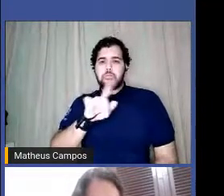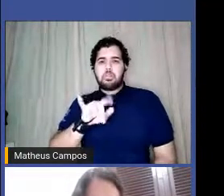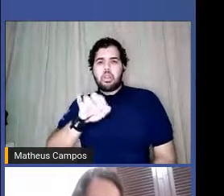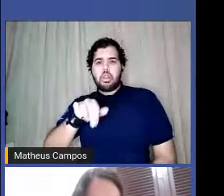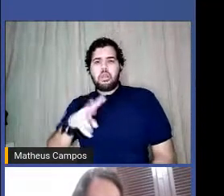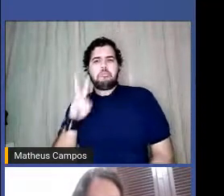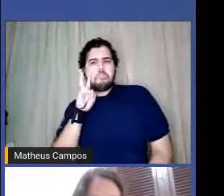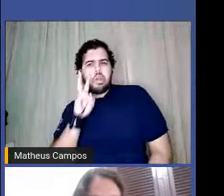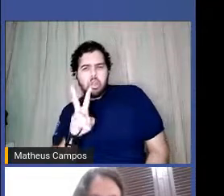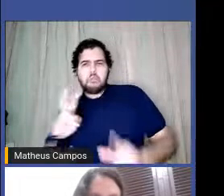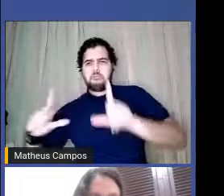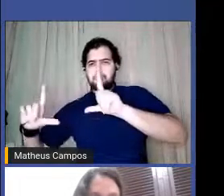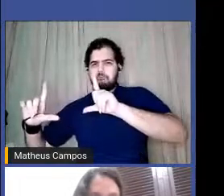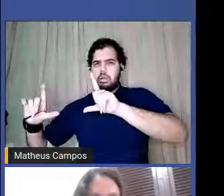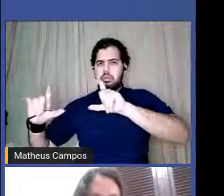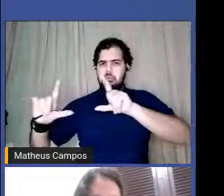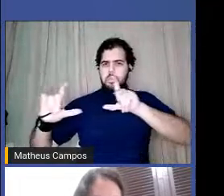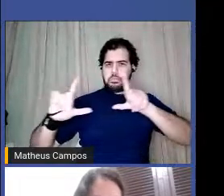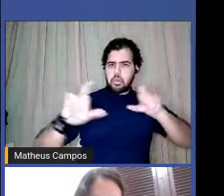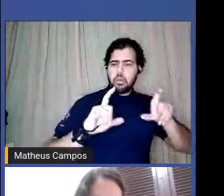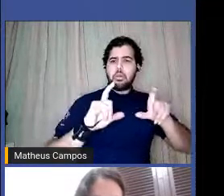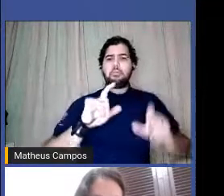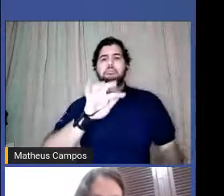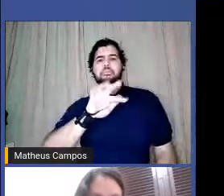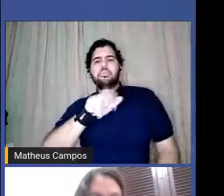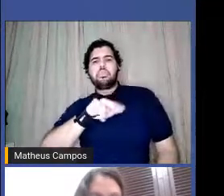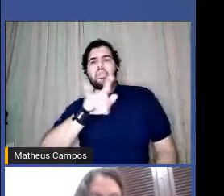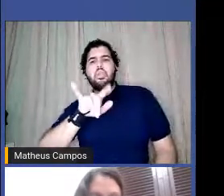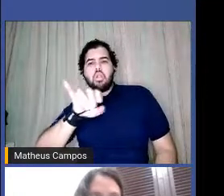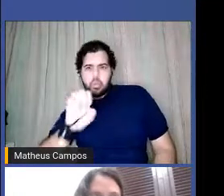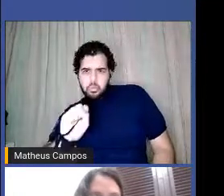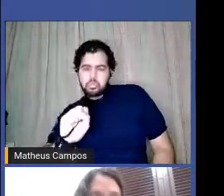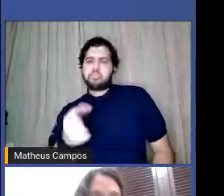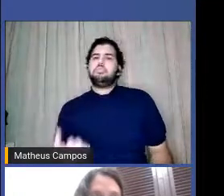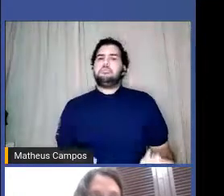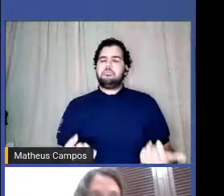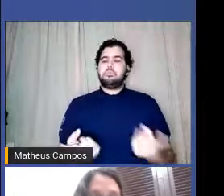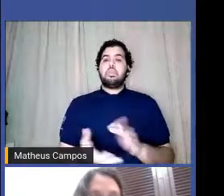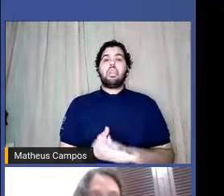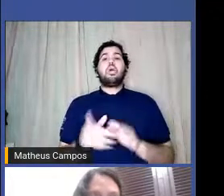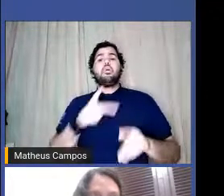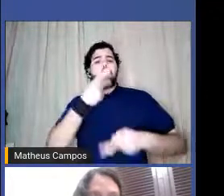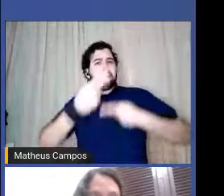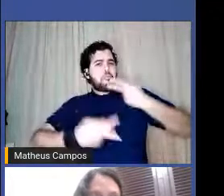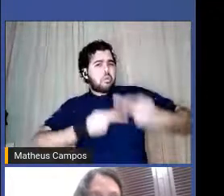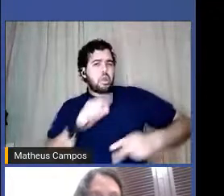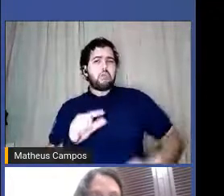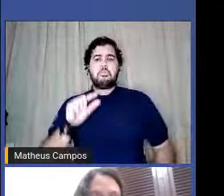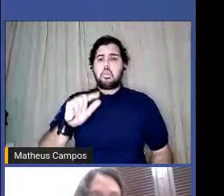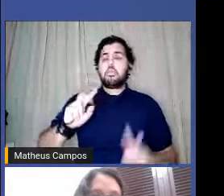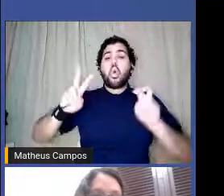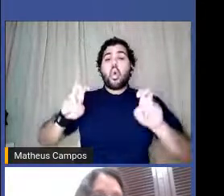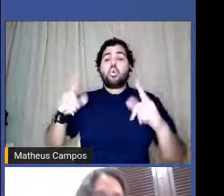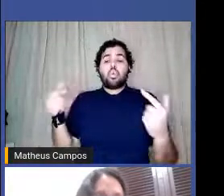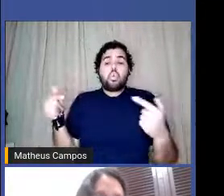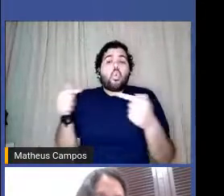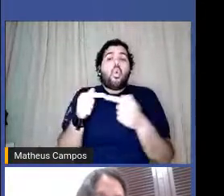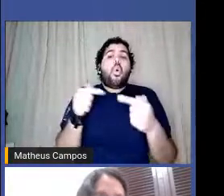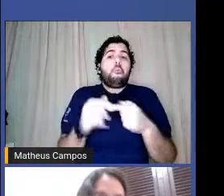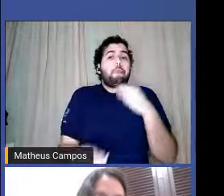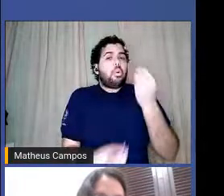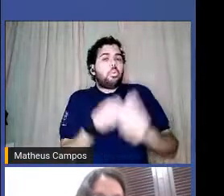aí as fotos dos nossos fanzines, em que elas falavam um pouco dessa relação de como